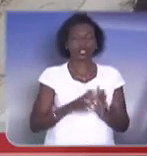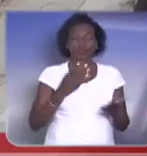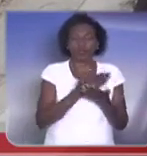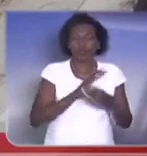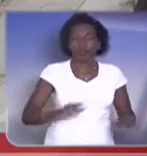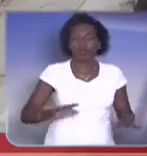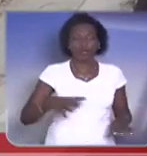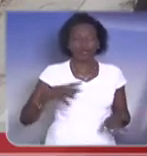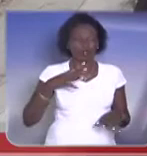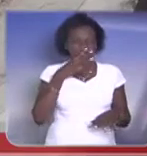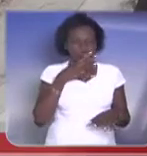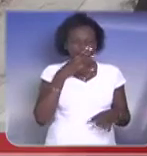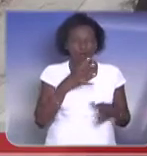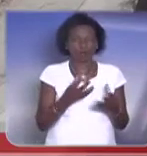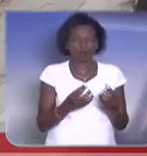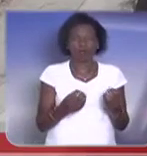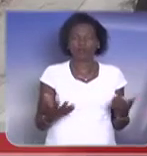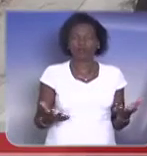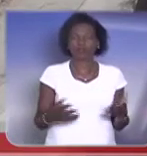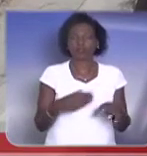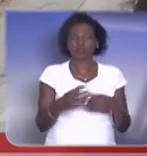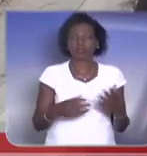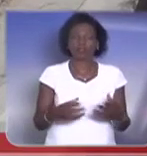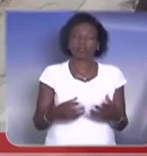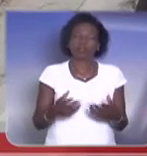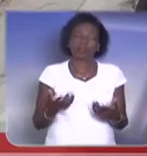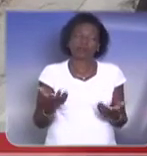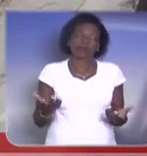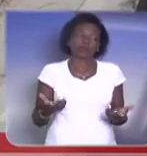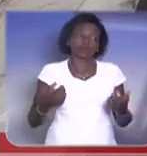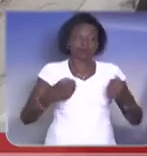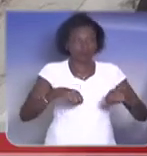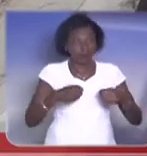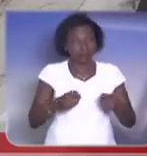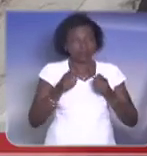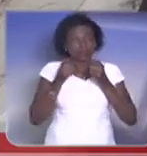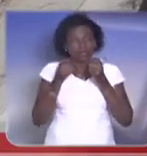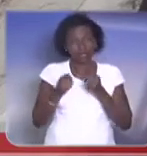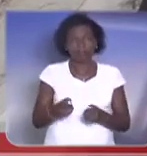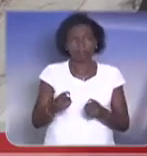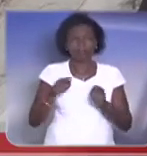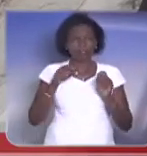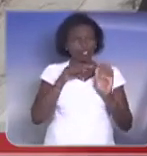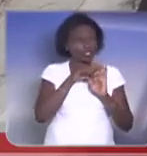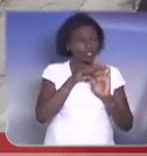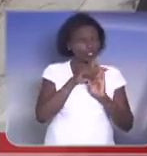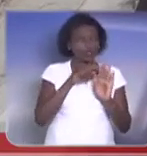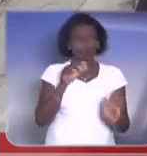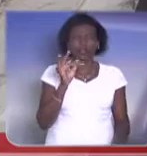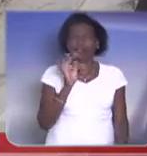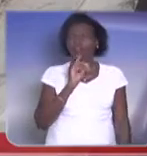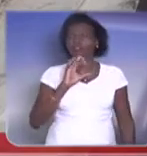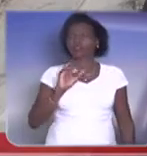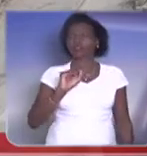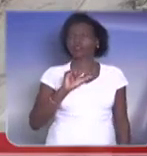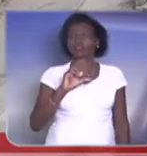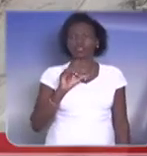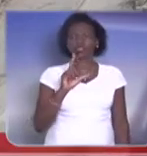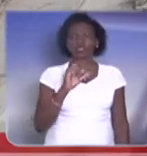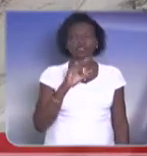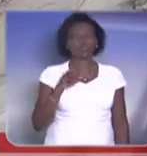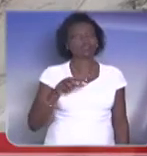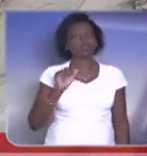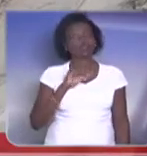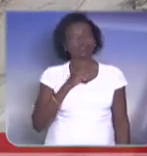a solução é tornar mais ampla e rígida a fiscalização. Notem, senhores, que um dos meios